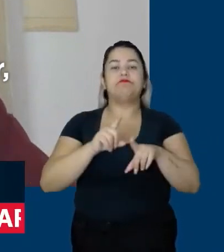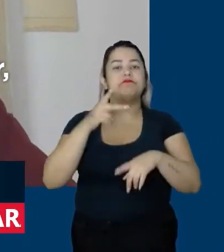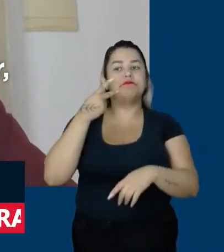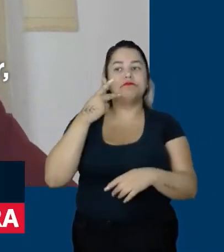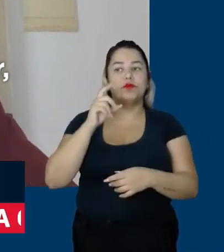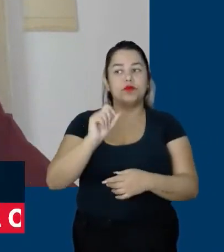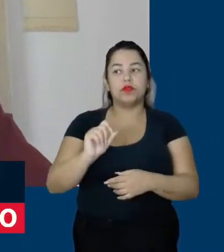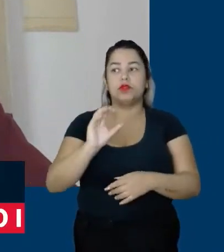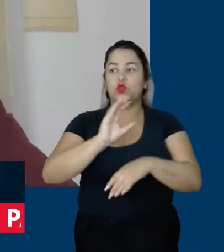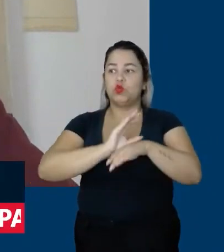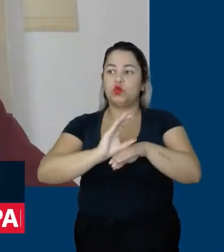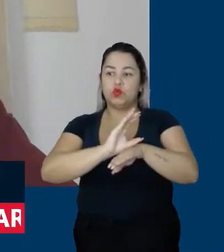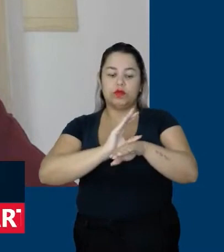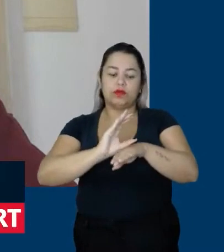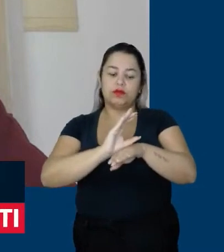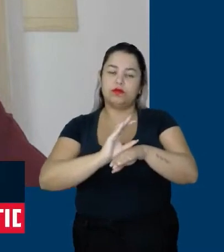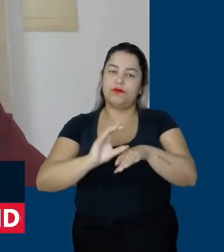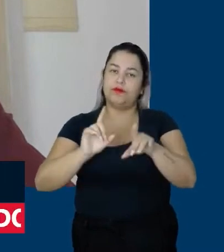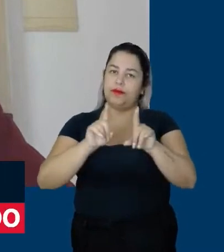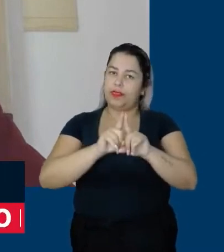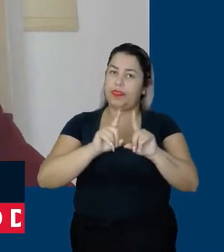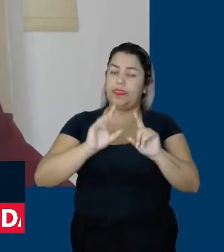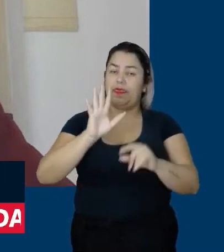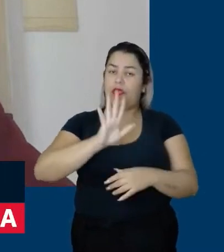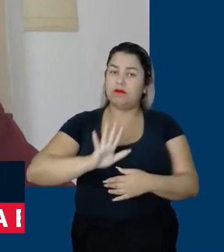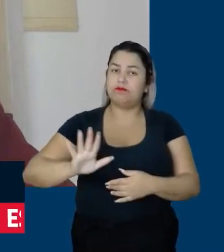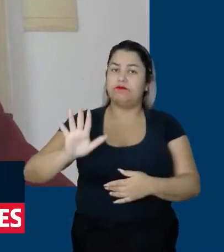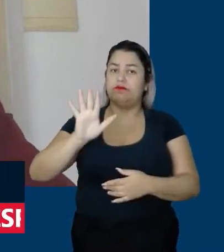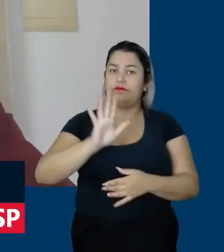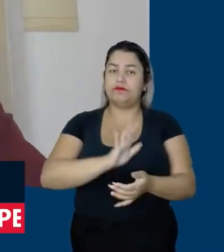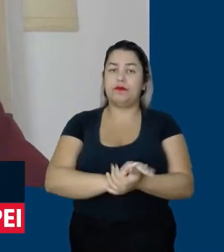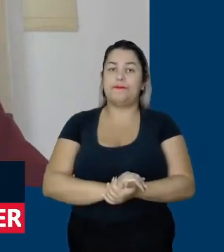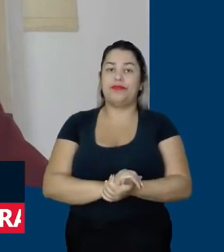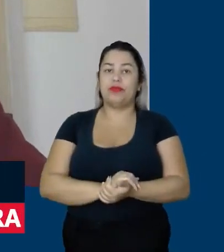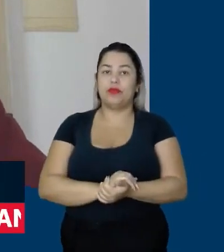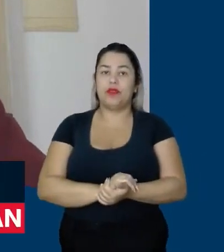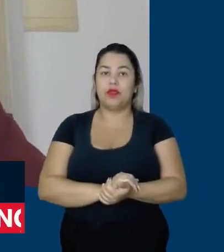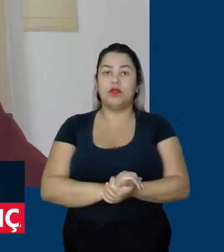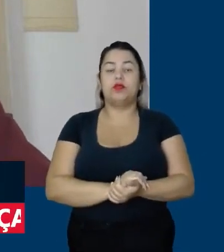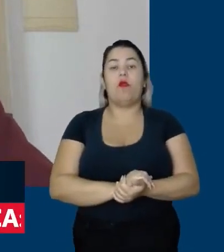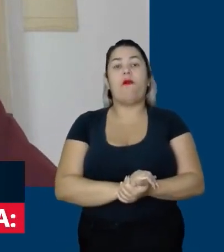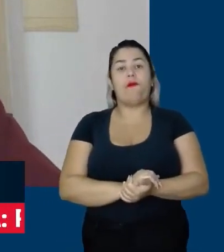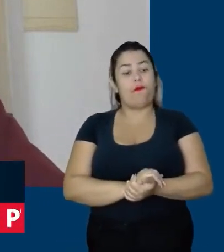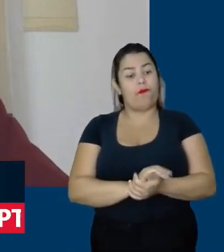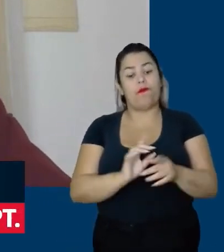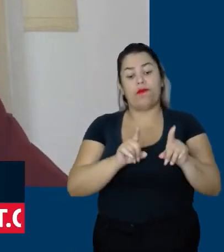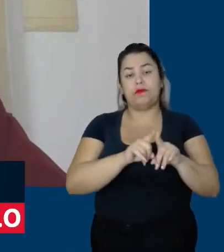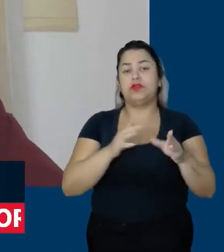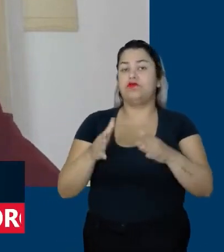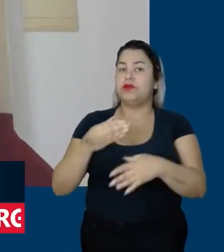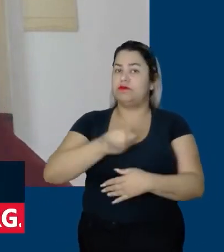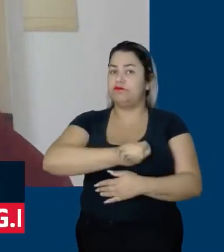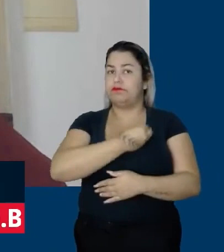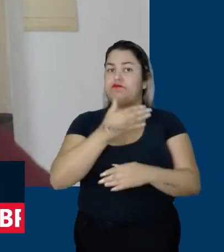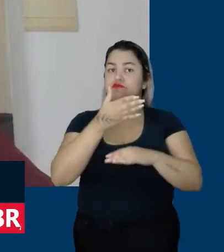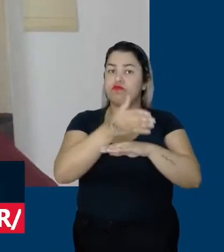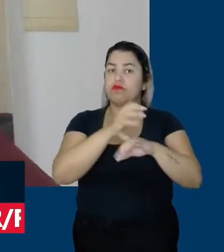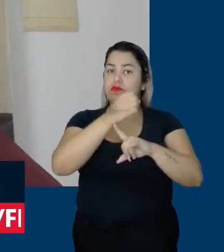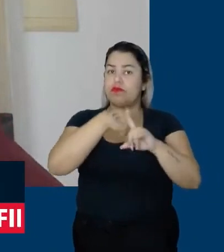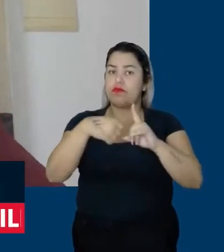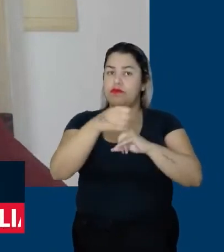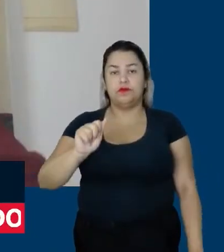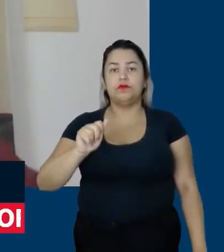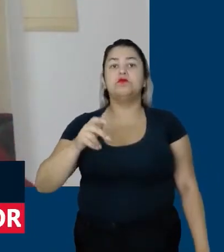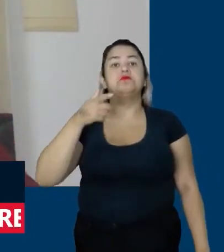além dos conselhos, para além das conferências nacionais, processos efetivos de participação social no governo do